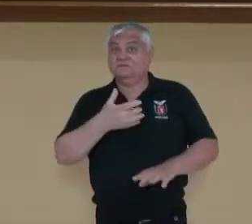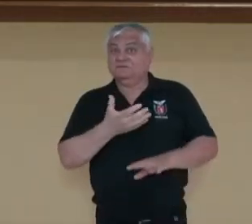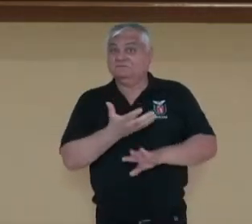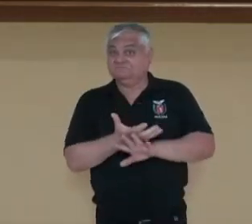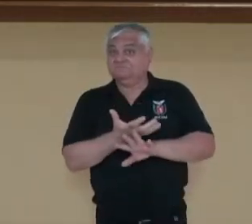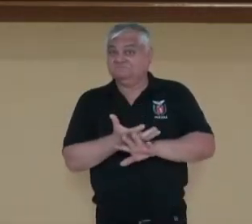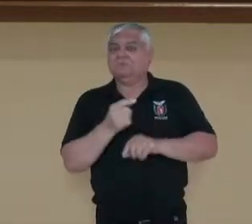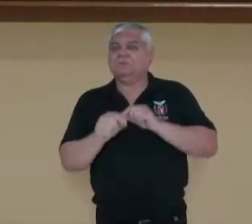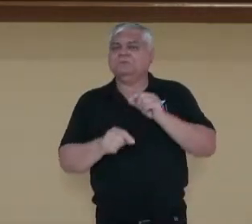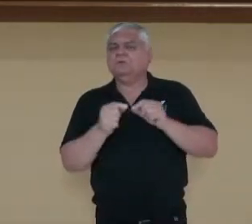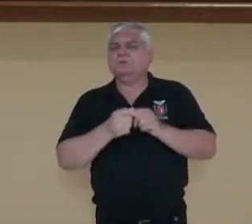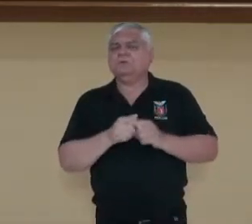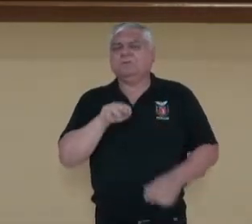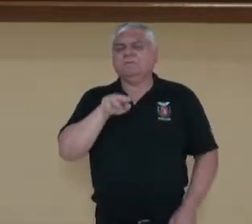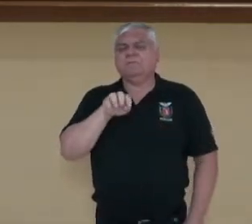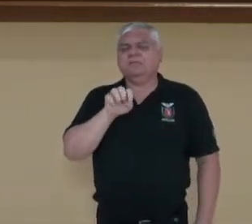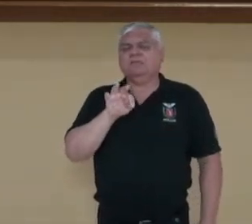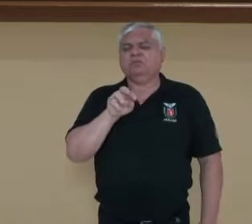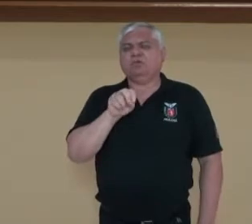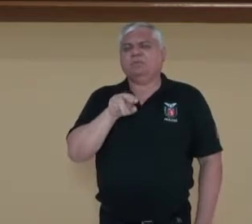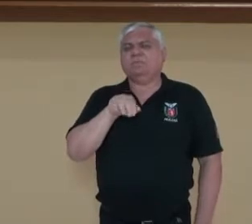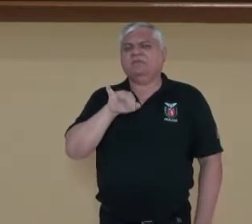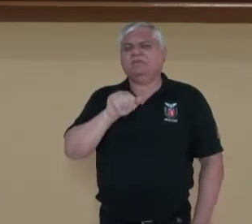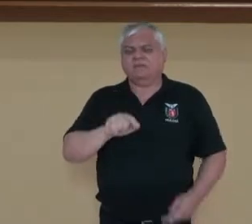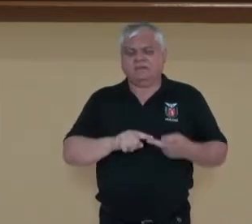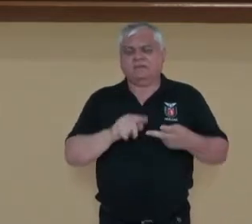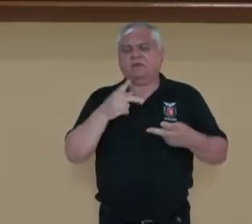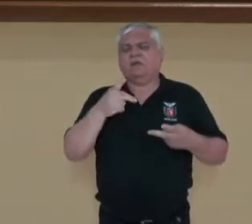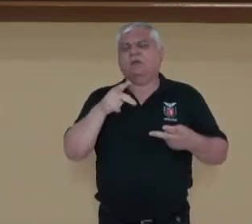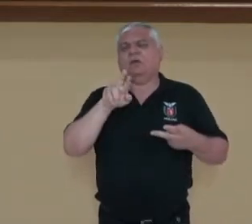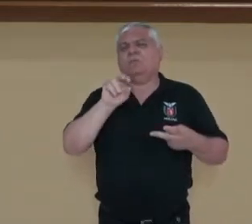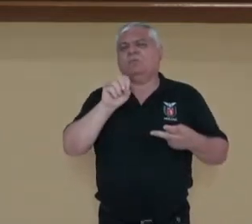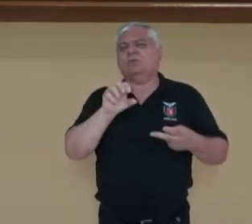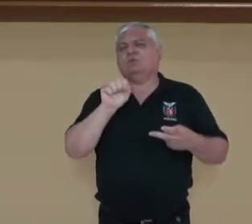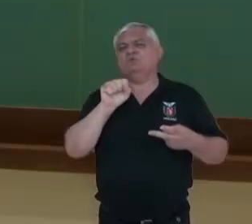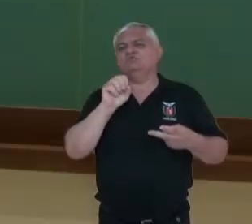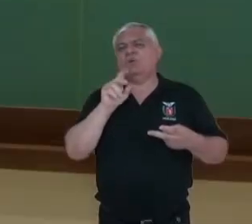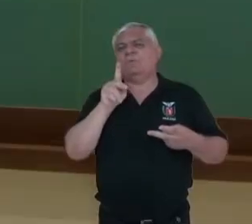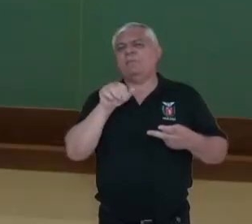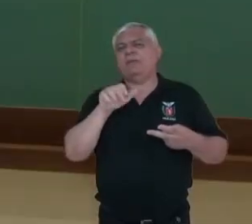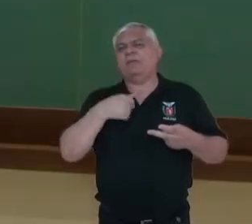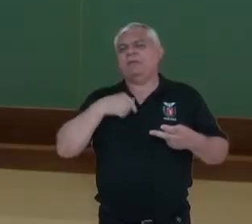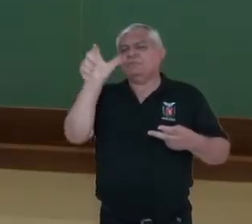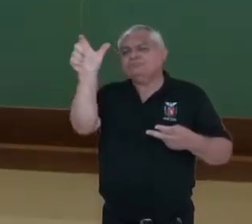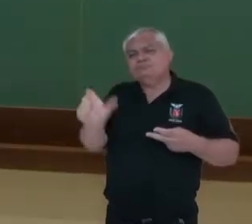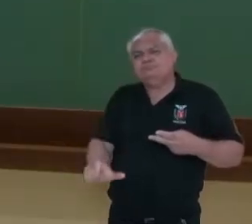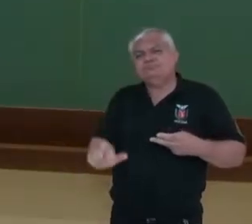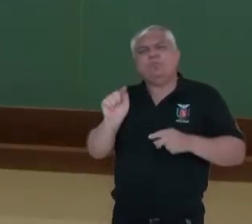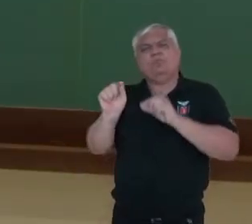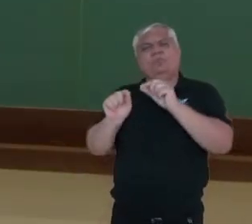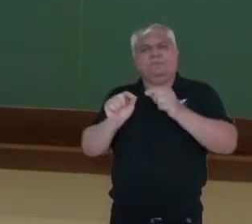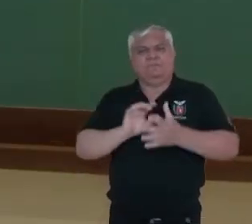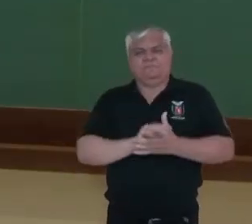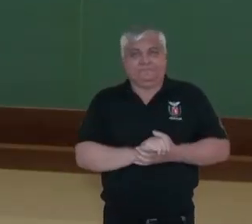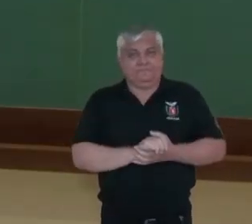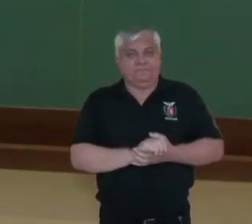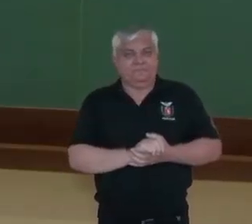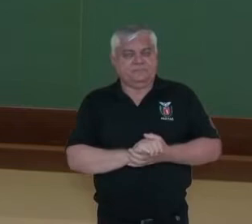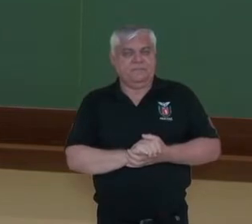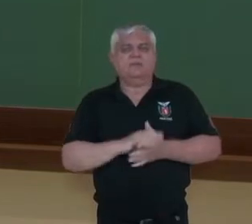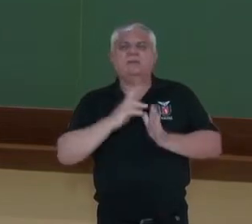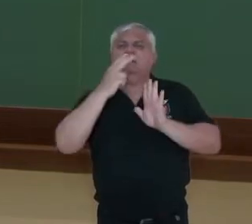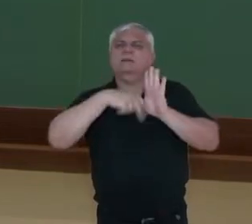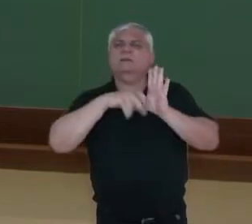sobre a metonímia e a prosopopeia ou personificação. Vamos lá? Vamos primeiro